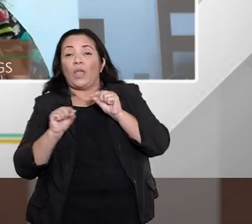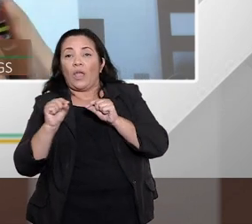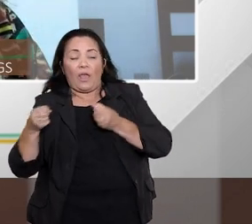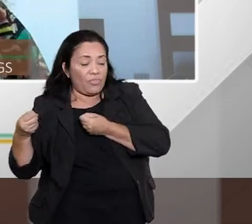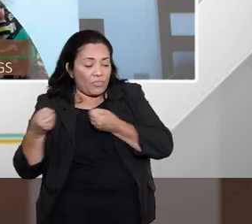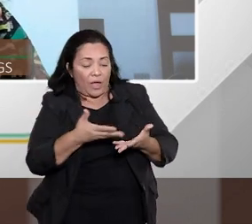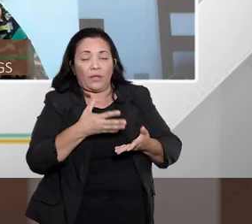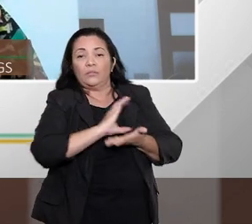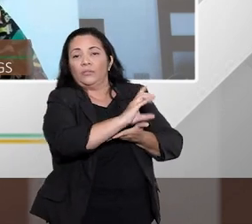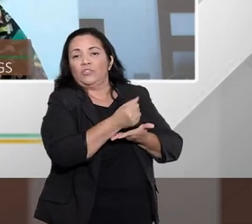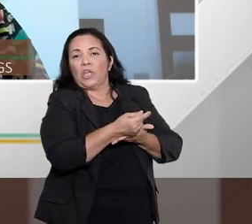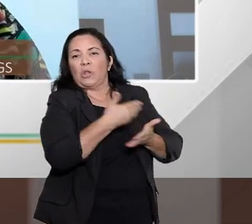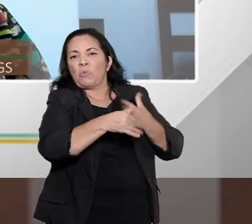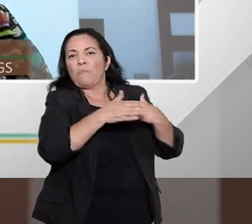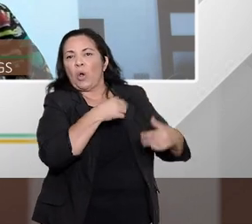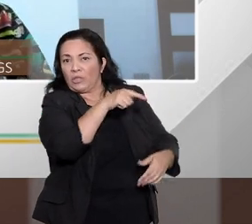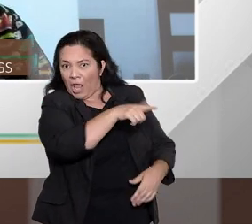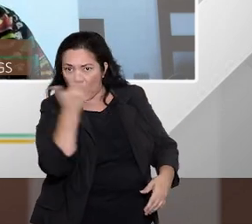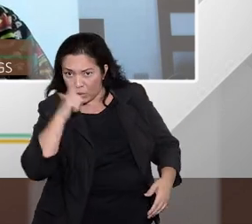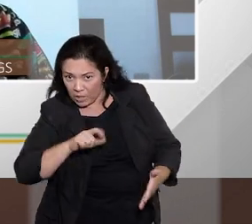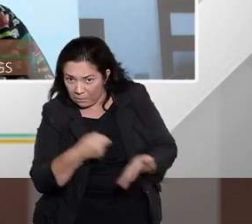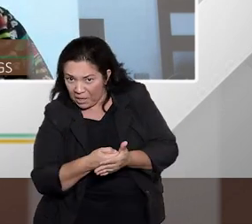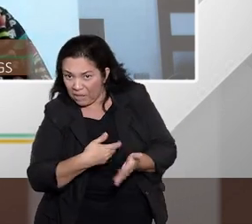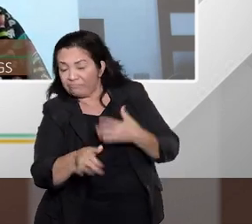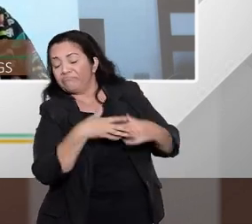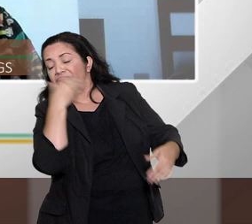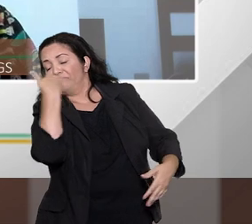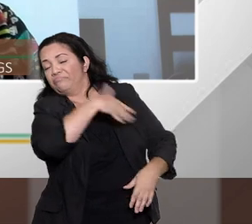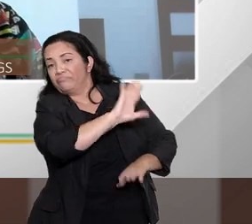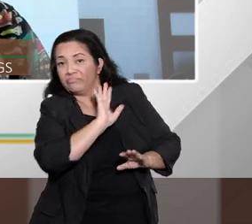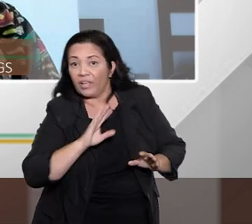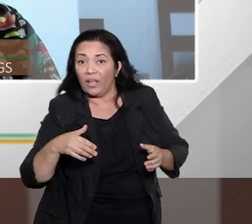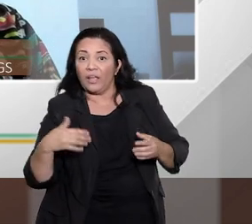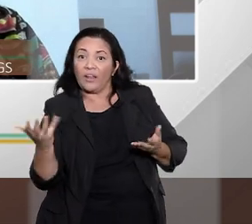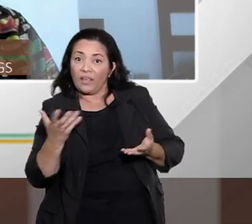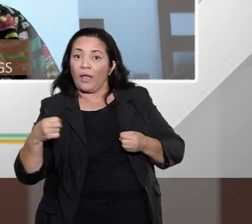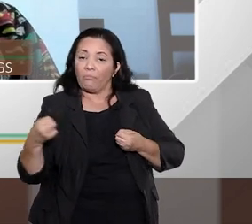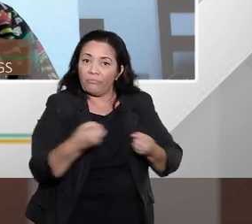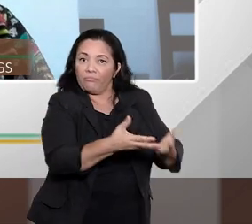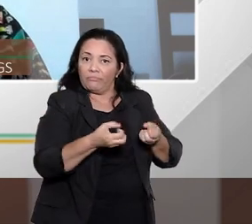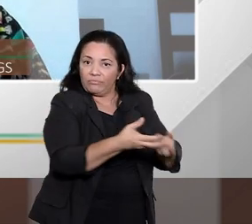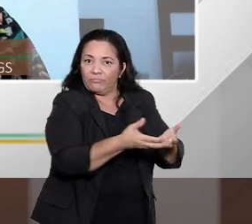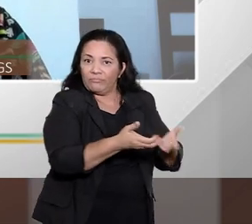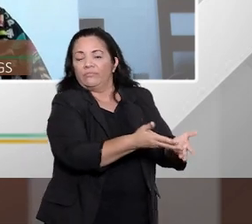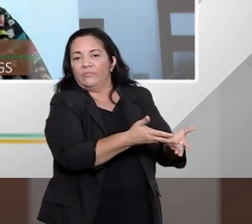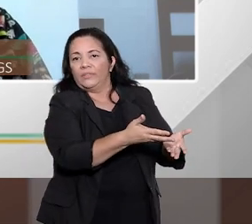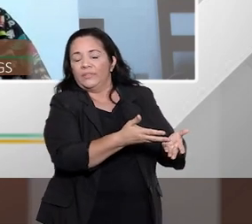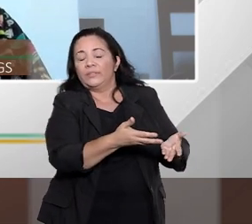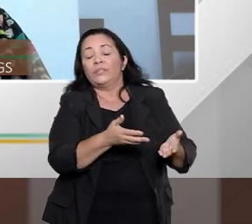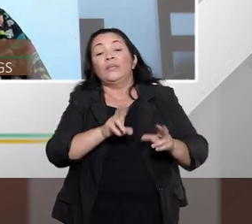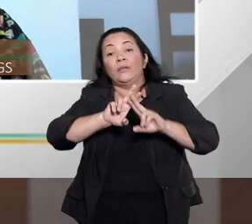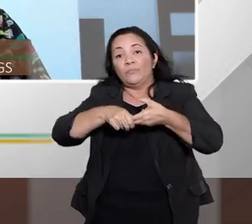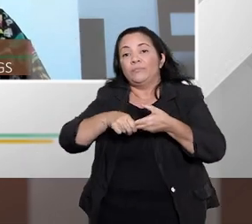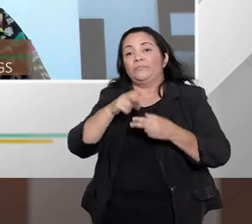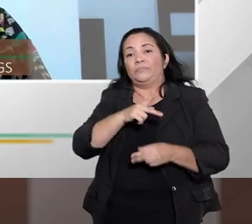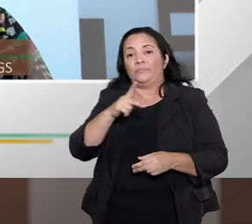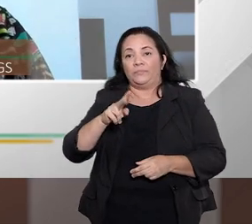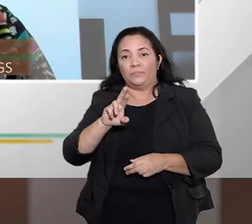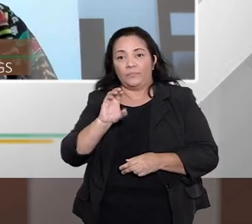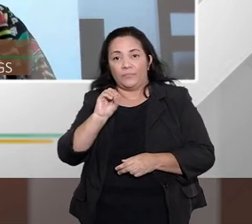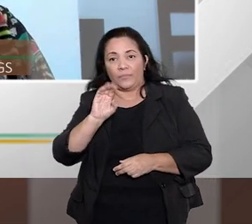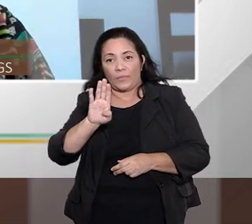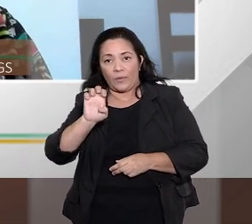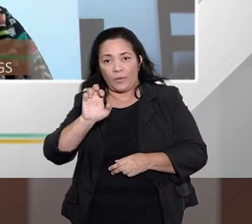o que a lei propõe, o que é essa boa-fé, esse crédito responsável, que o professor Roberto explicou também, propõe,